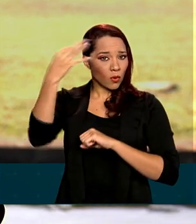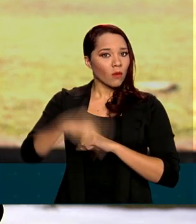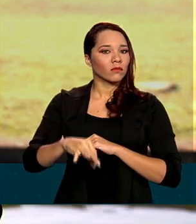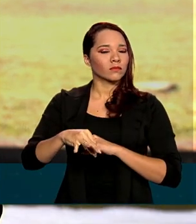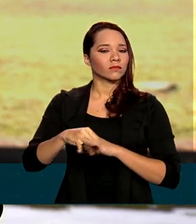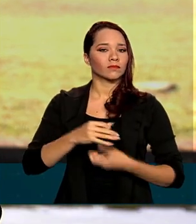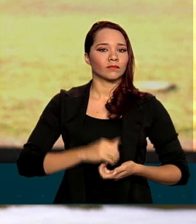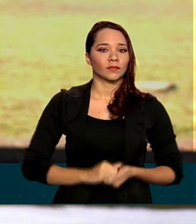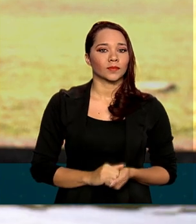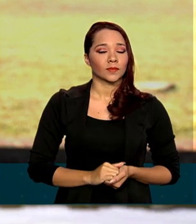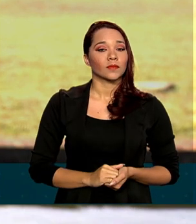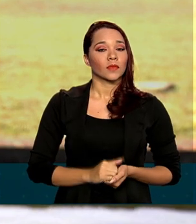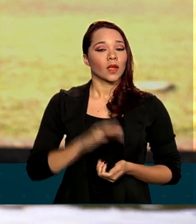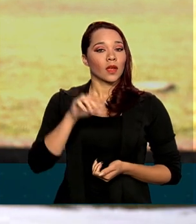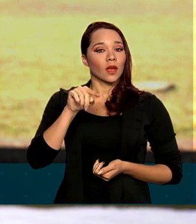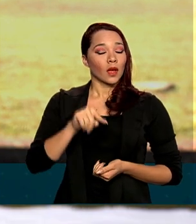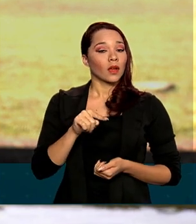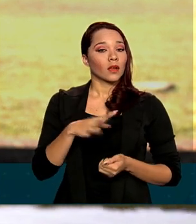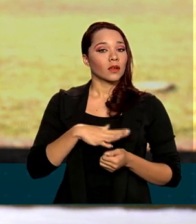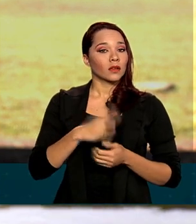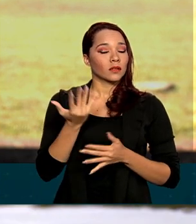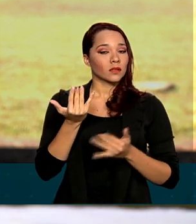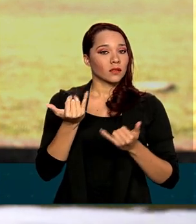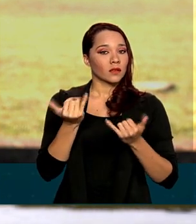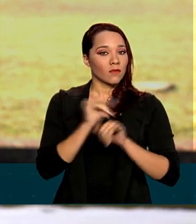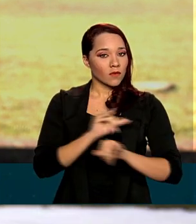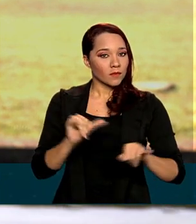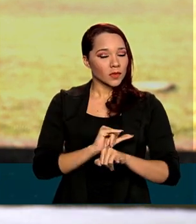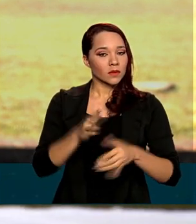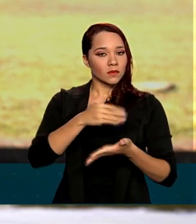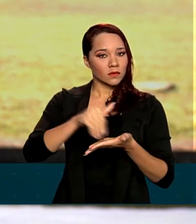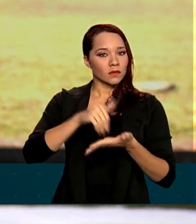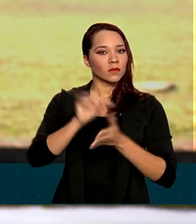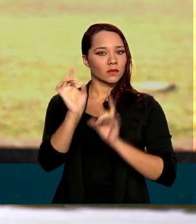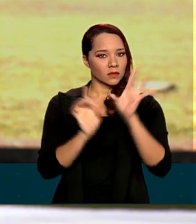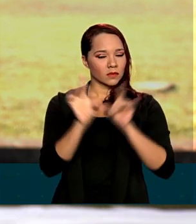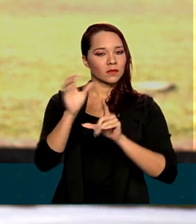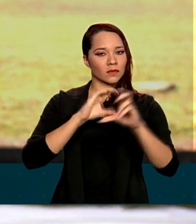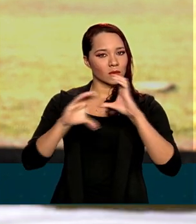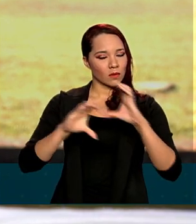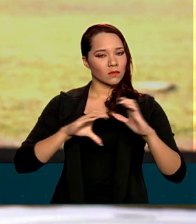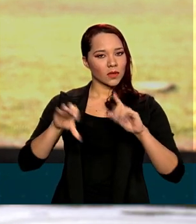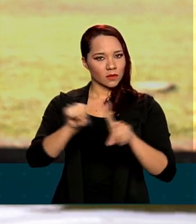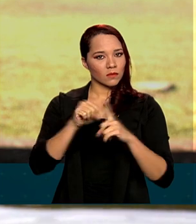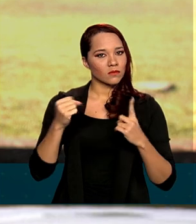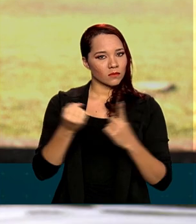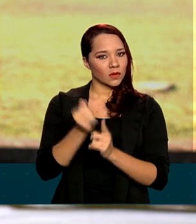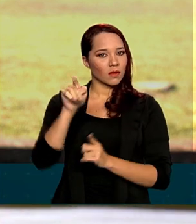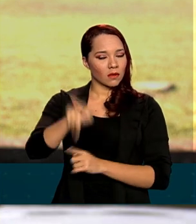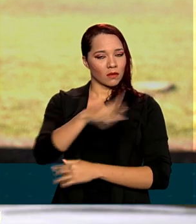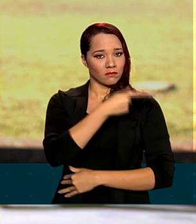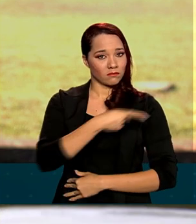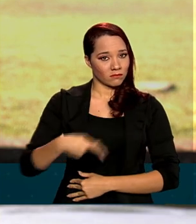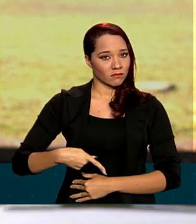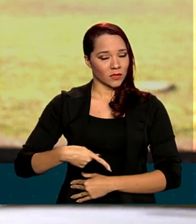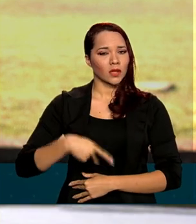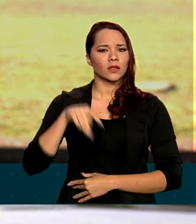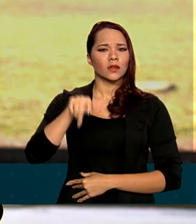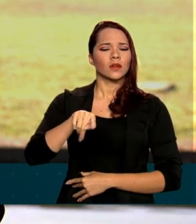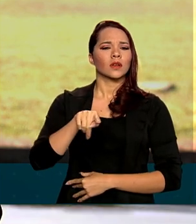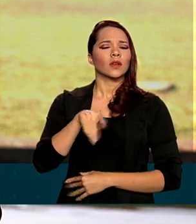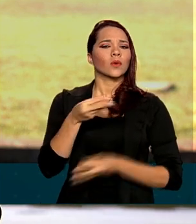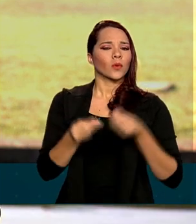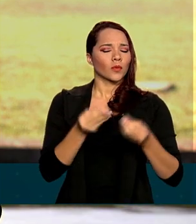-19. Segundo as últimas informações da Secretaria Especial de Comunicação Social da Presidência da República, o estado do